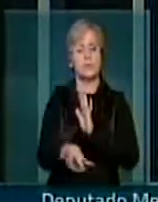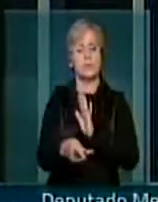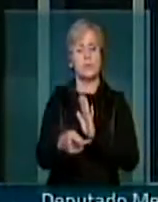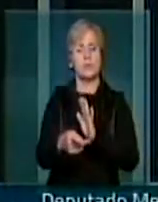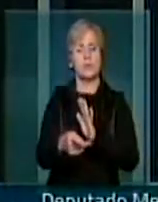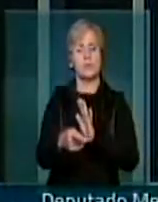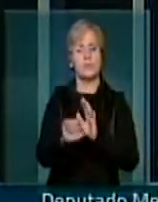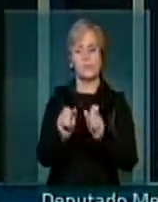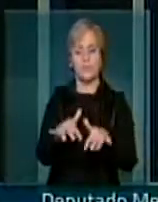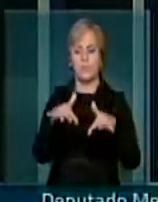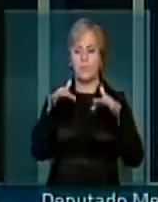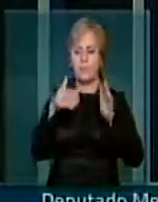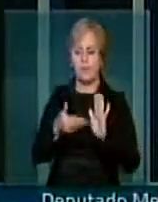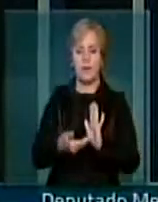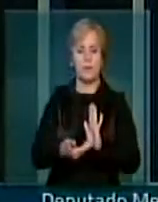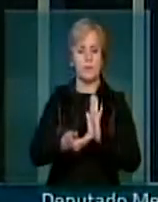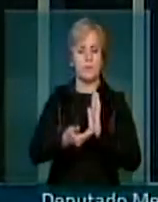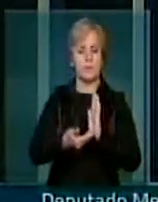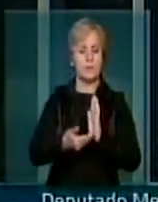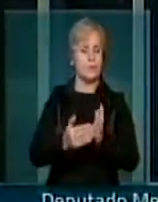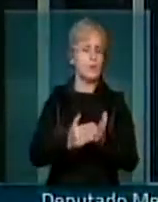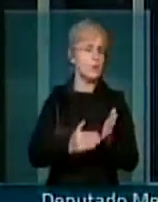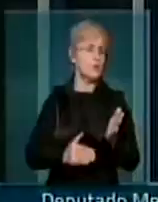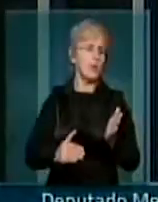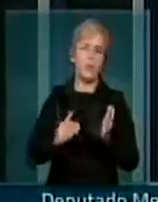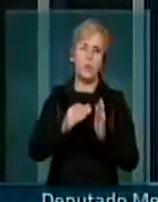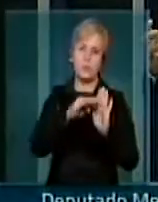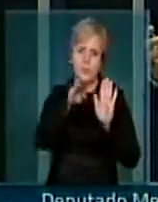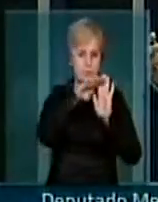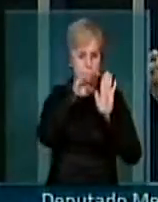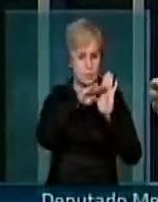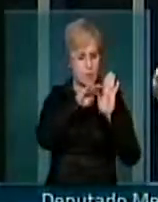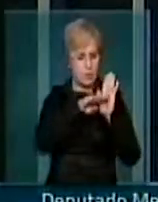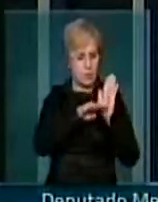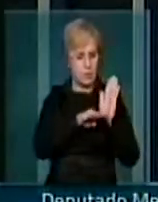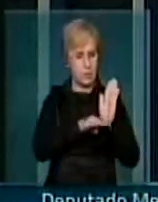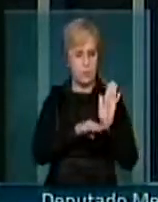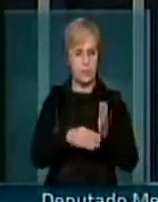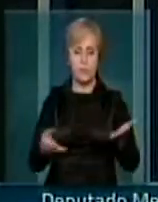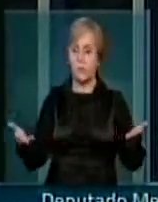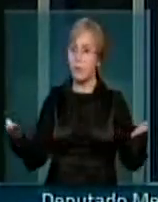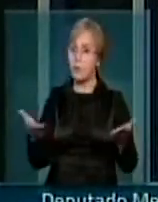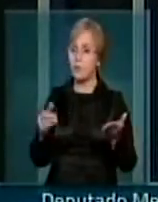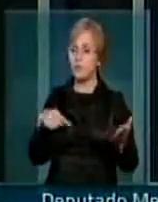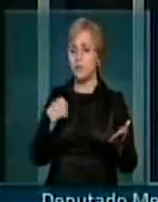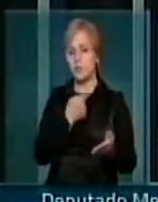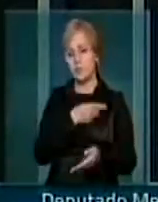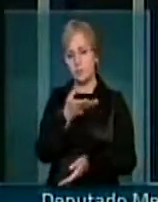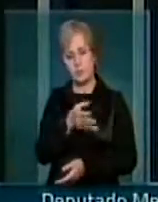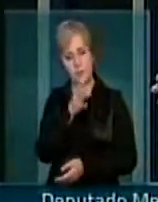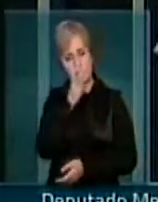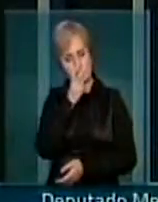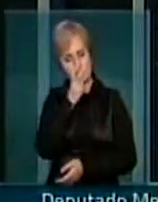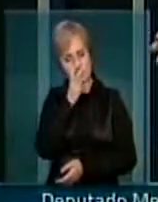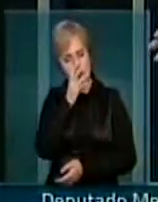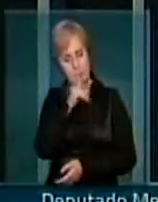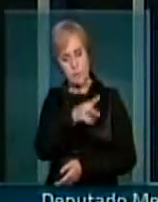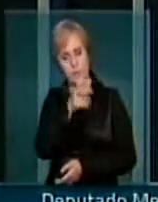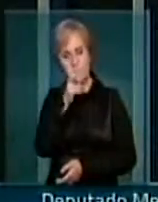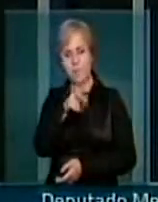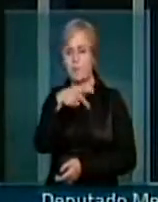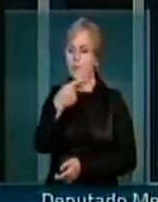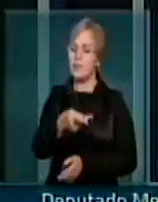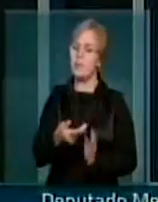maior no plenário do parlamento, todos aqueles itens que hoje nós estamos aqui observando que a Casa